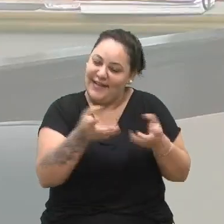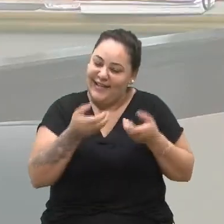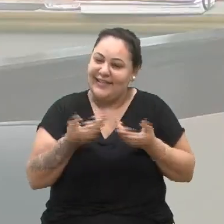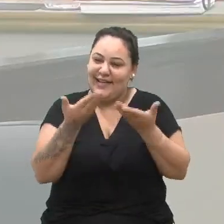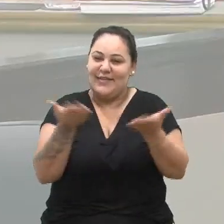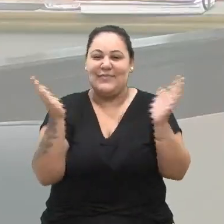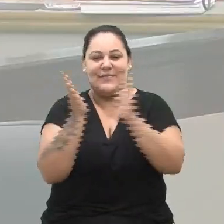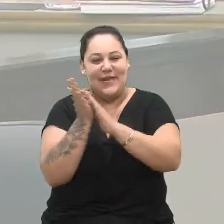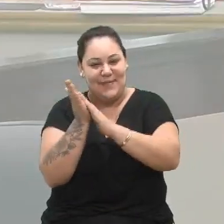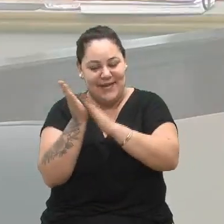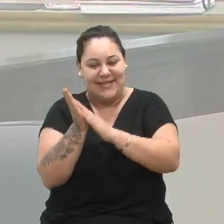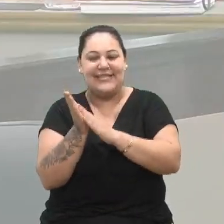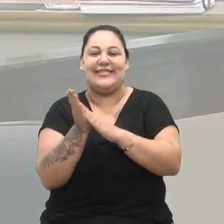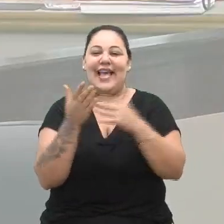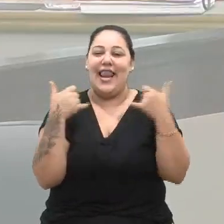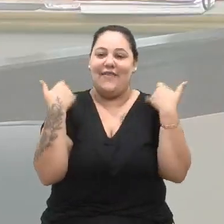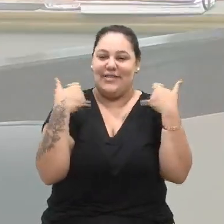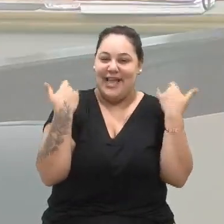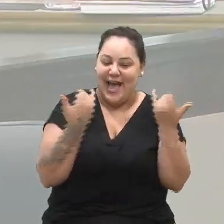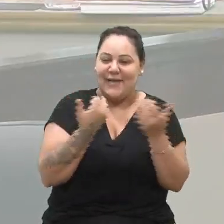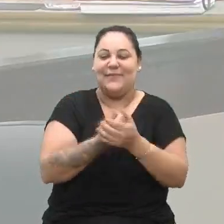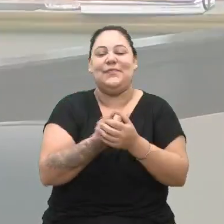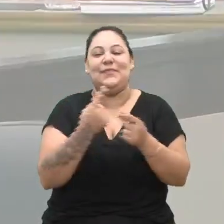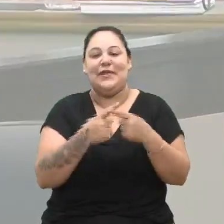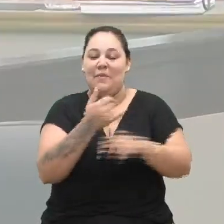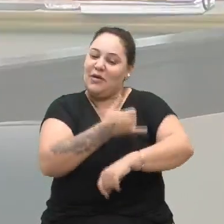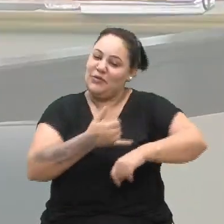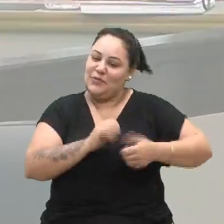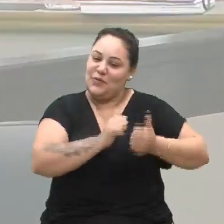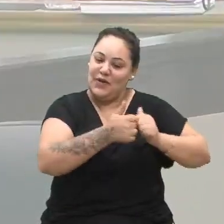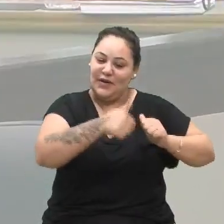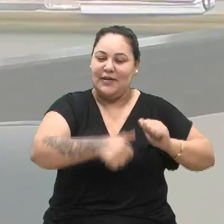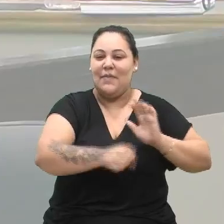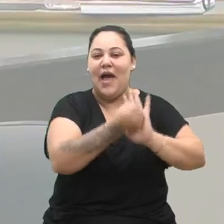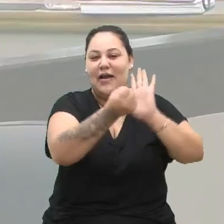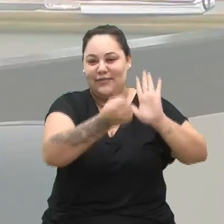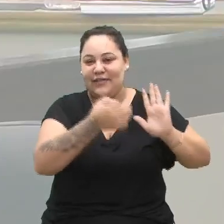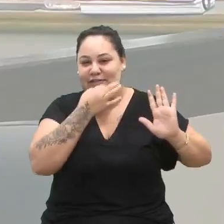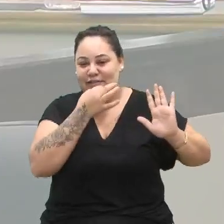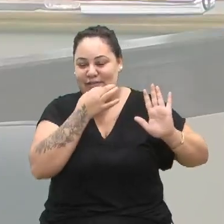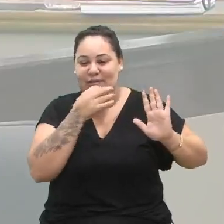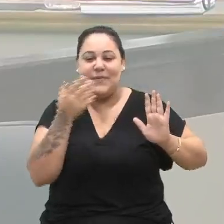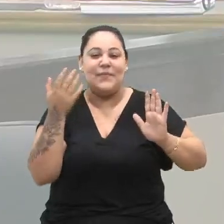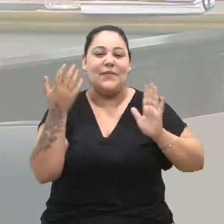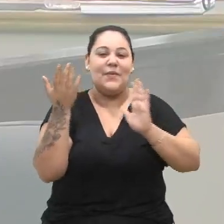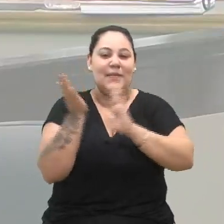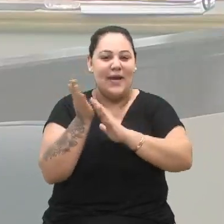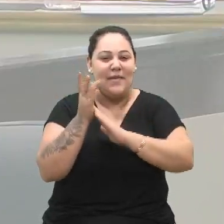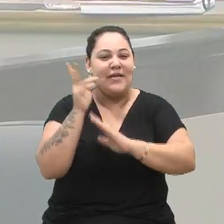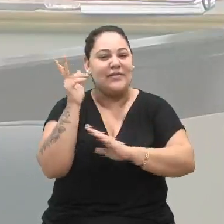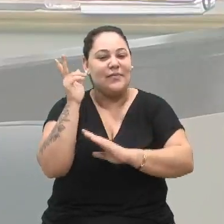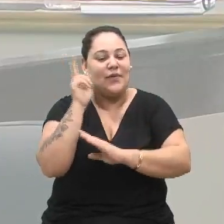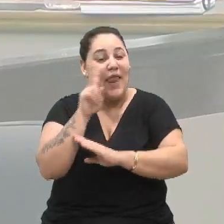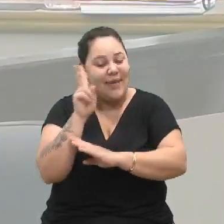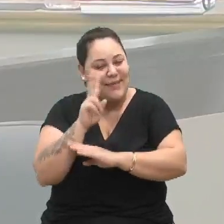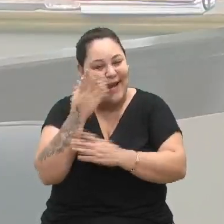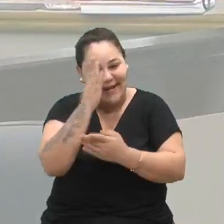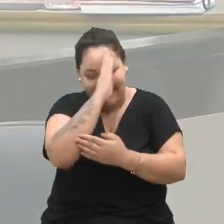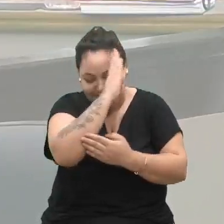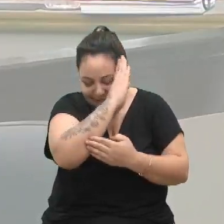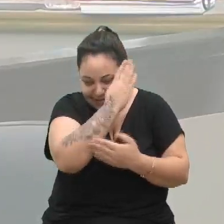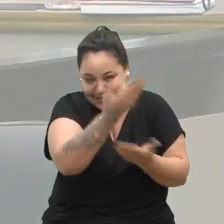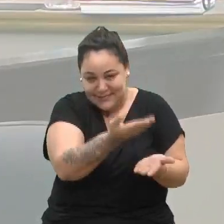faz por Caxias do Sul também, pelo esporte. Parabéns pela lembrança, vereador Adriano Bressan, em voto de